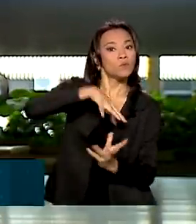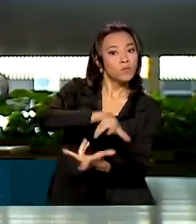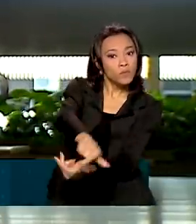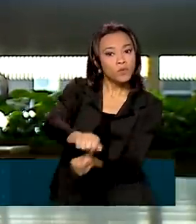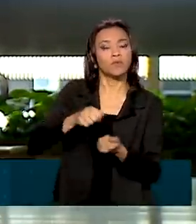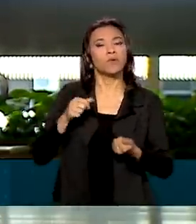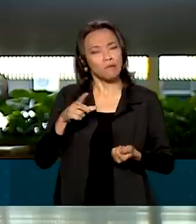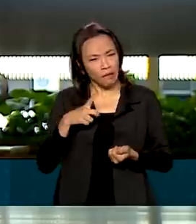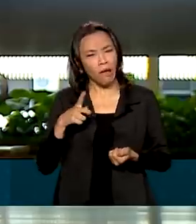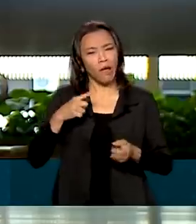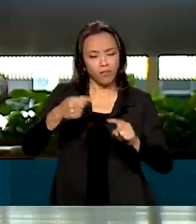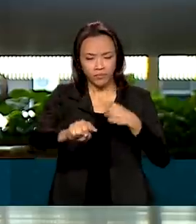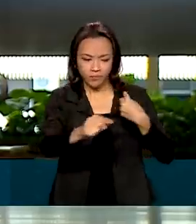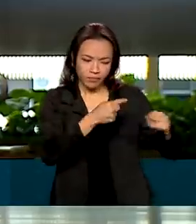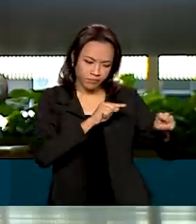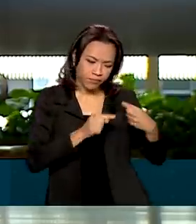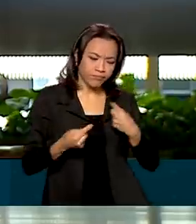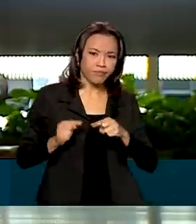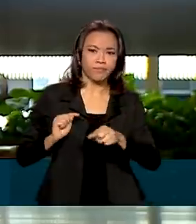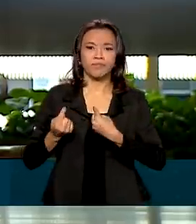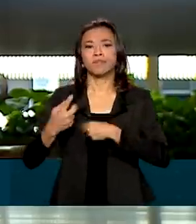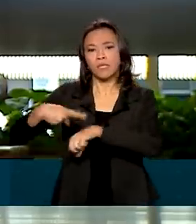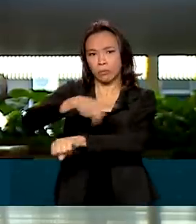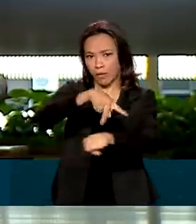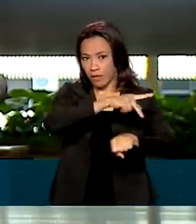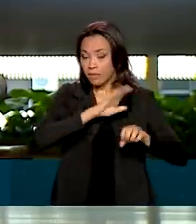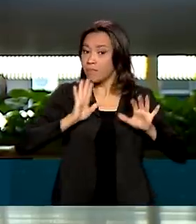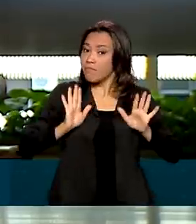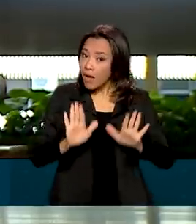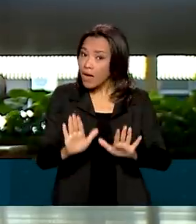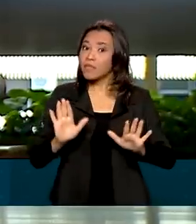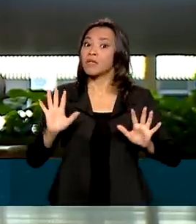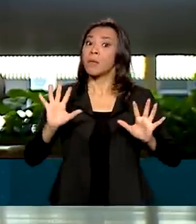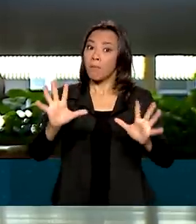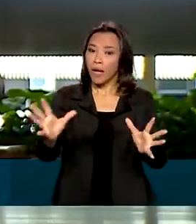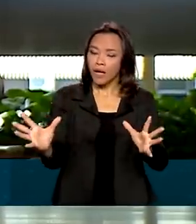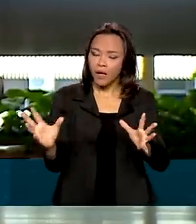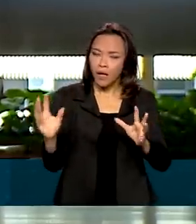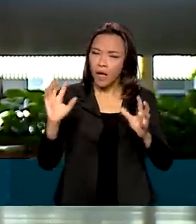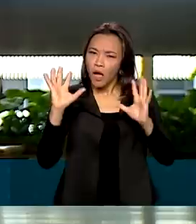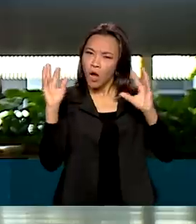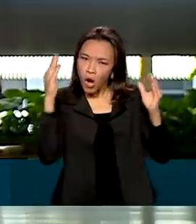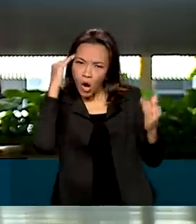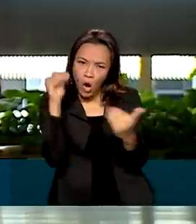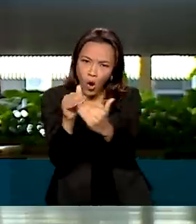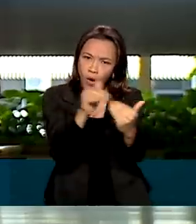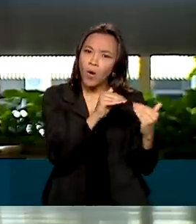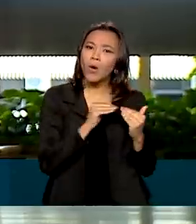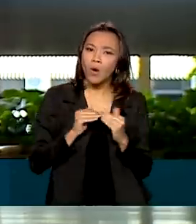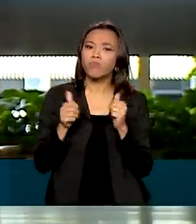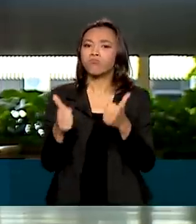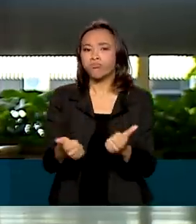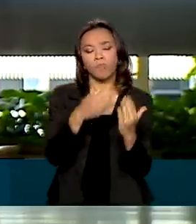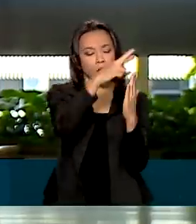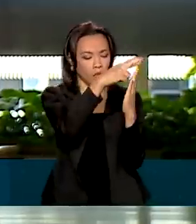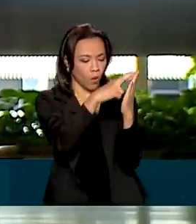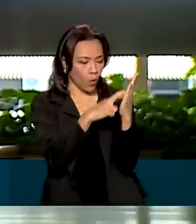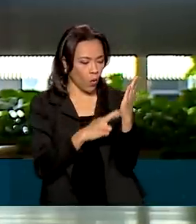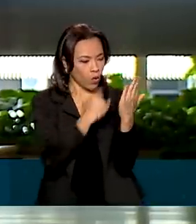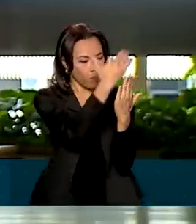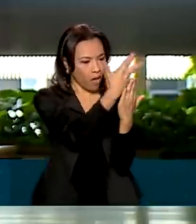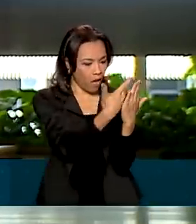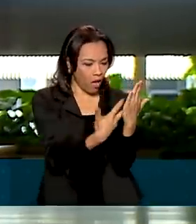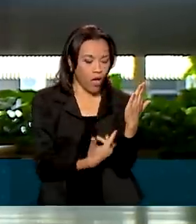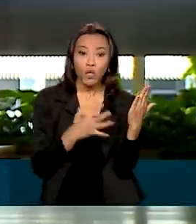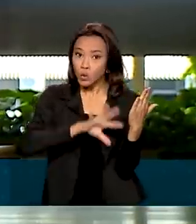divergências entre as nações, mas o que se buscará para escrever o relatório final de líderes é o consenso. Todos concordam